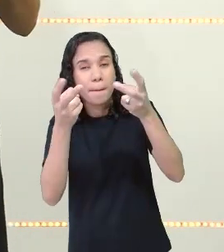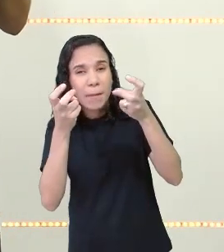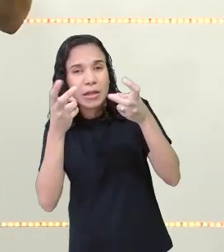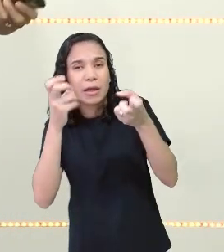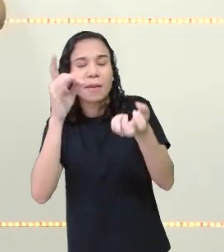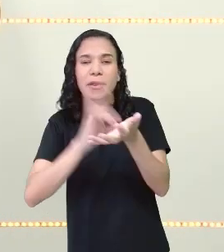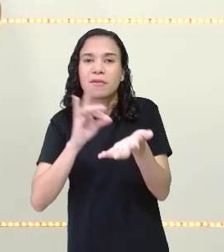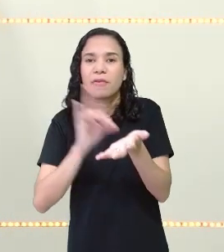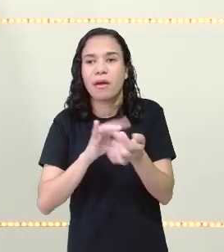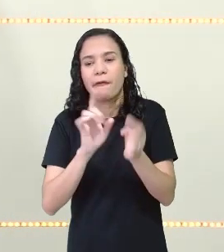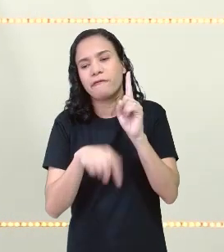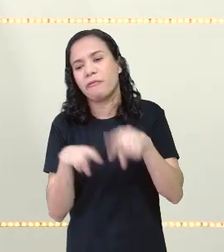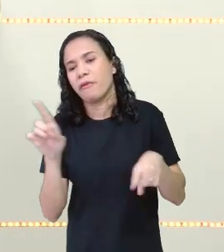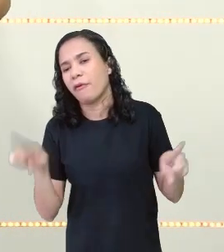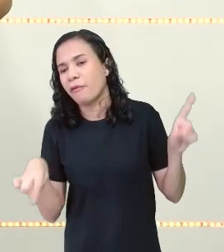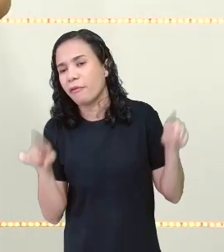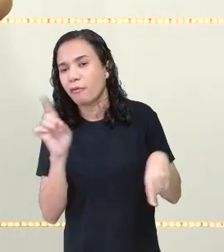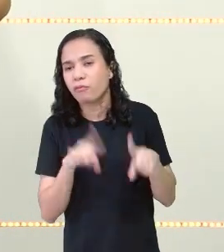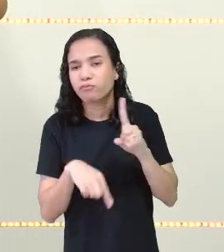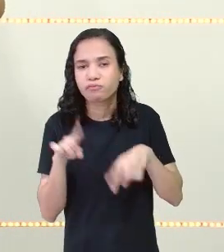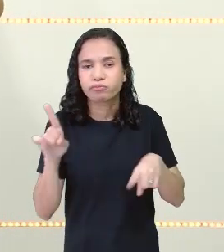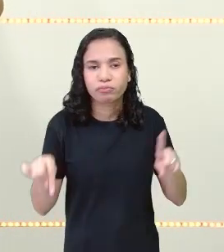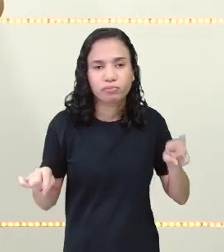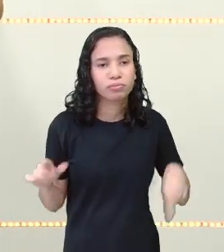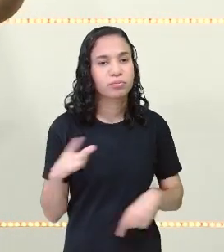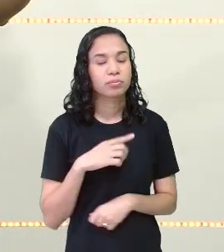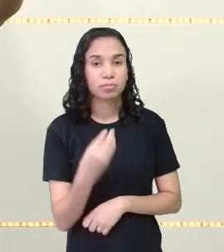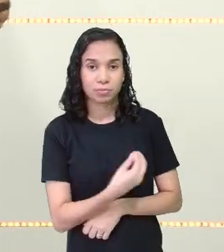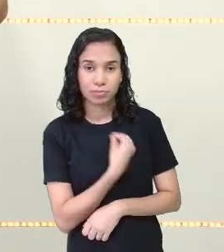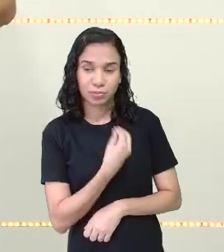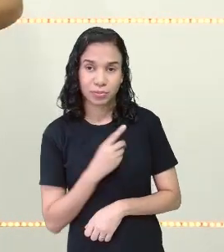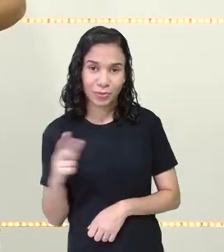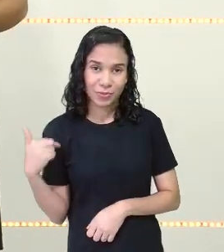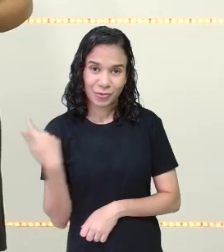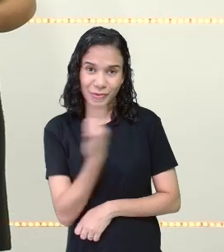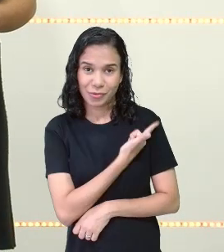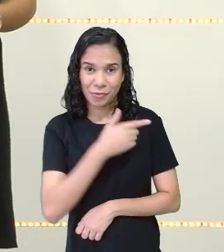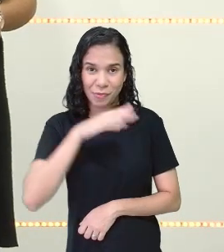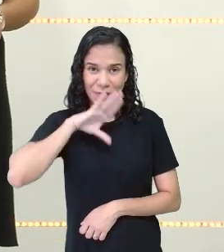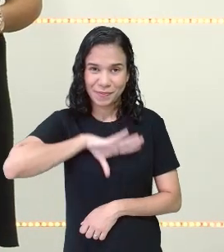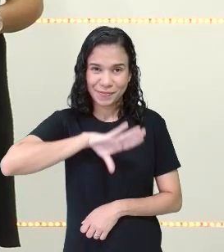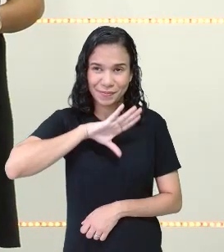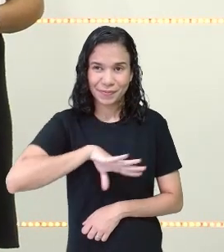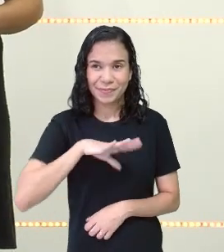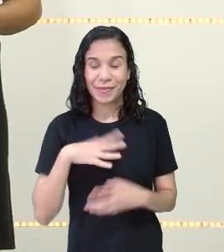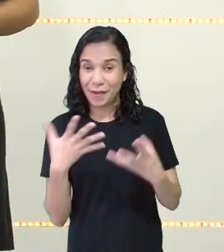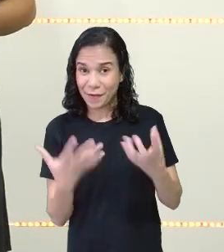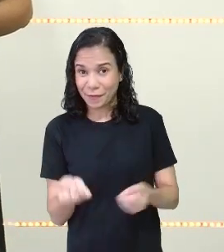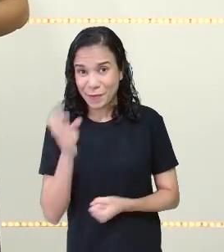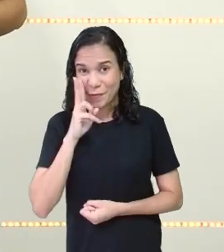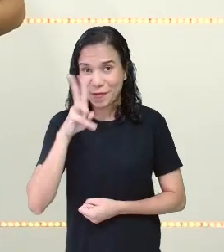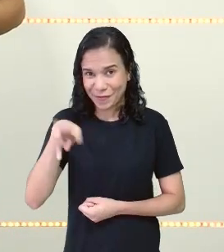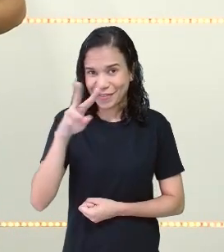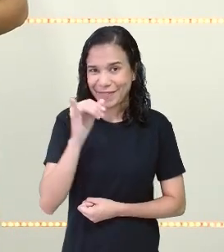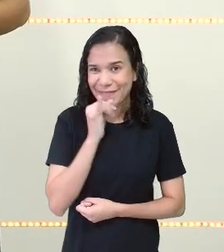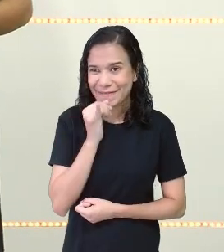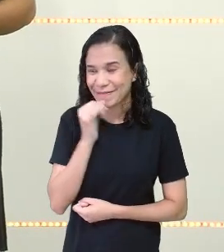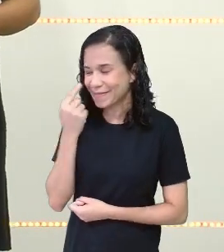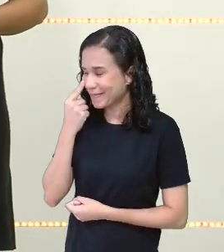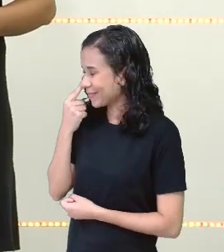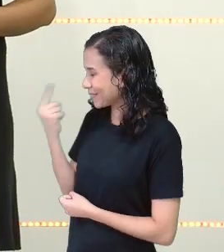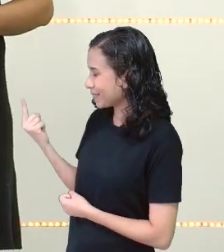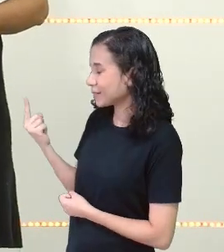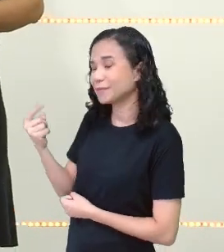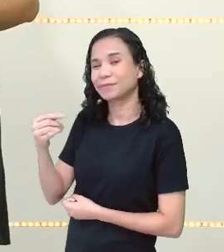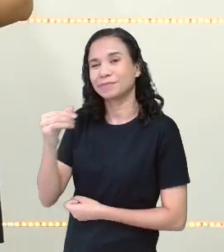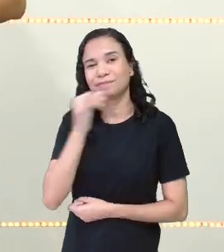quantas variações que existem na nossa língua portuguesa. Vamos ver alguns exemplos. Eu trouxe